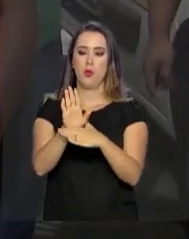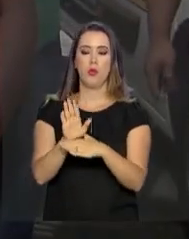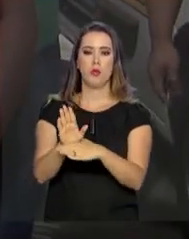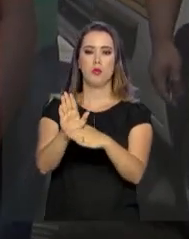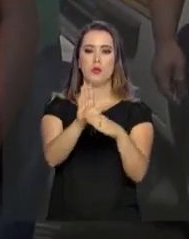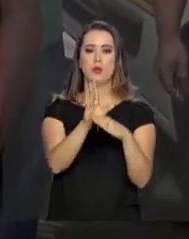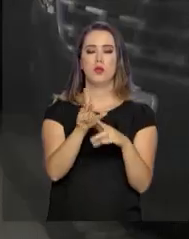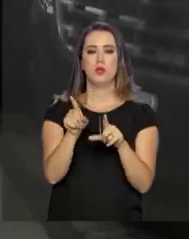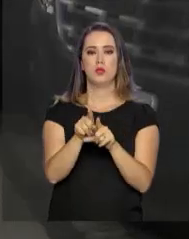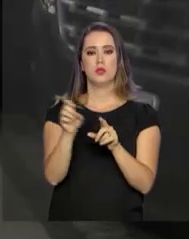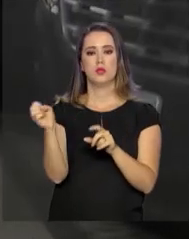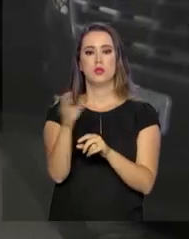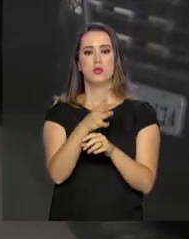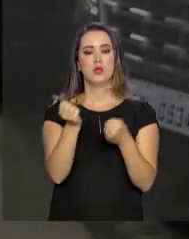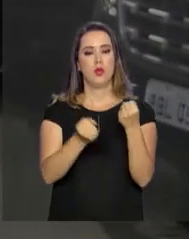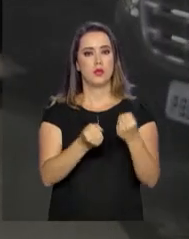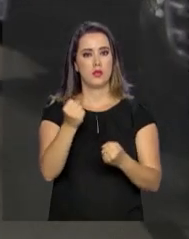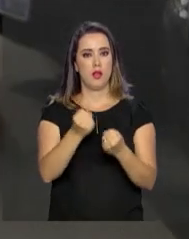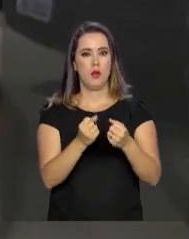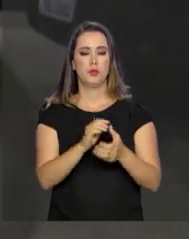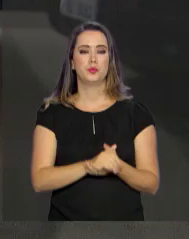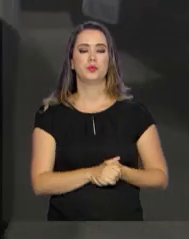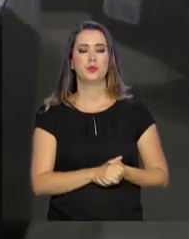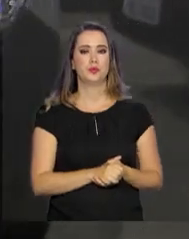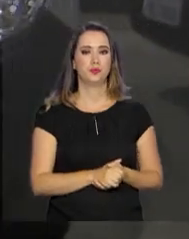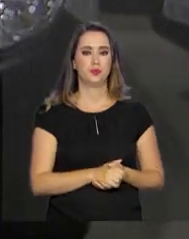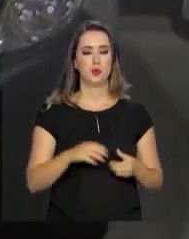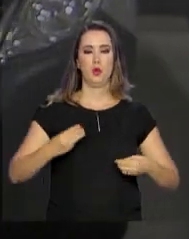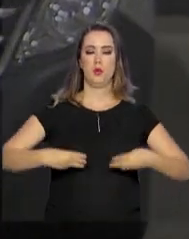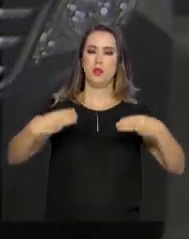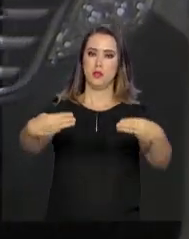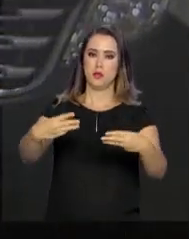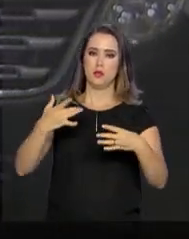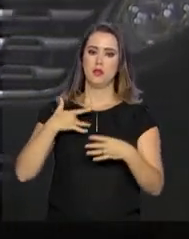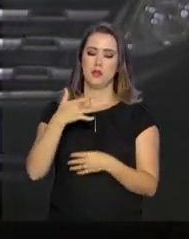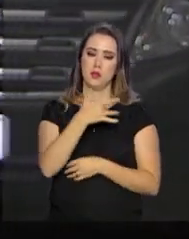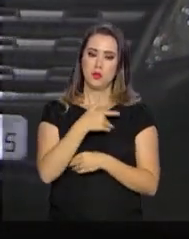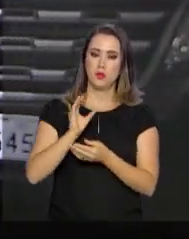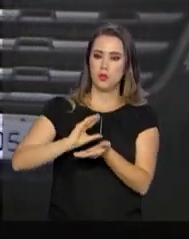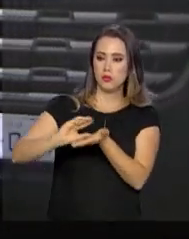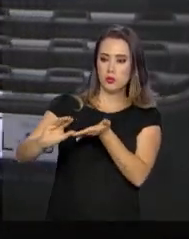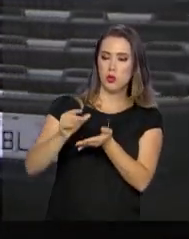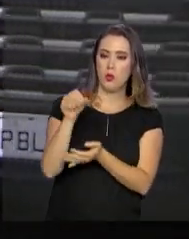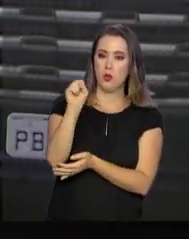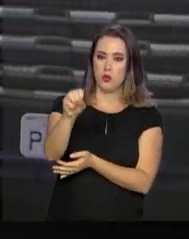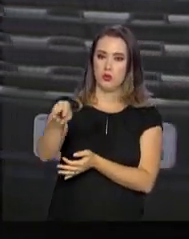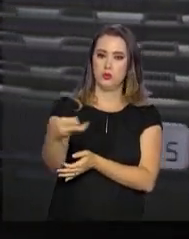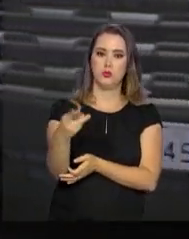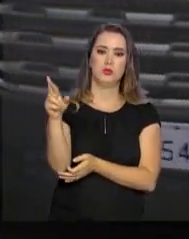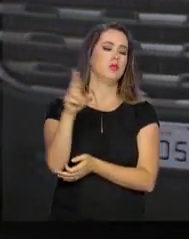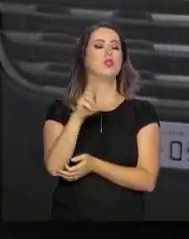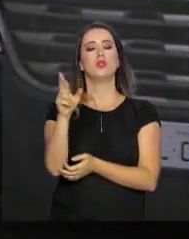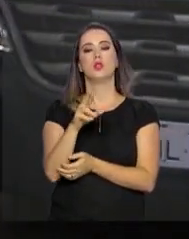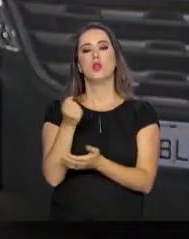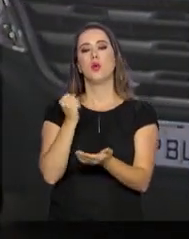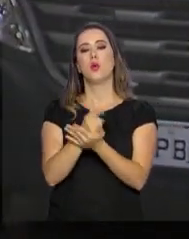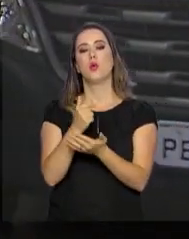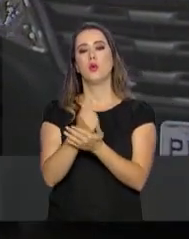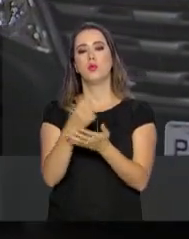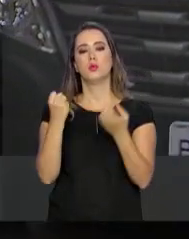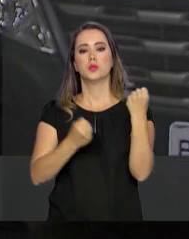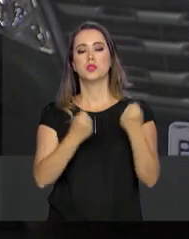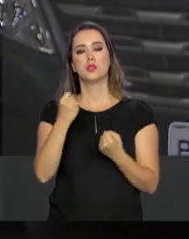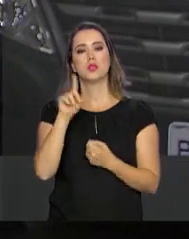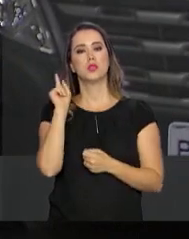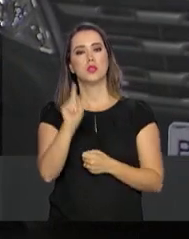com as novas vans. Ao todo, o Ministério da Saúde investiu 8 milhões de reais na compra de veículos como estes, que vão